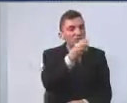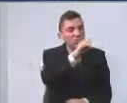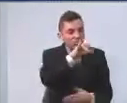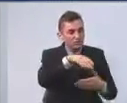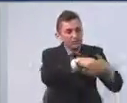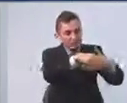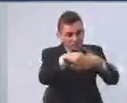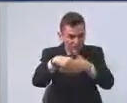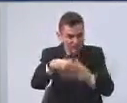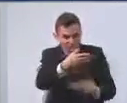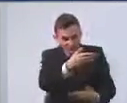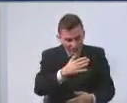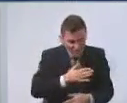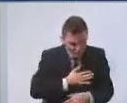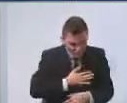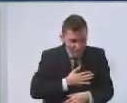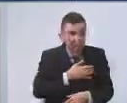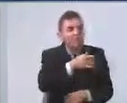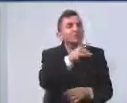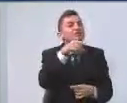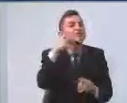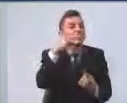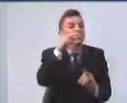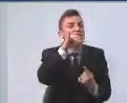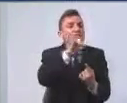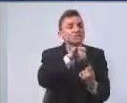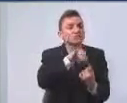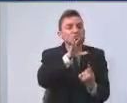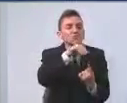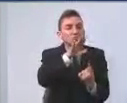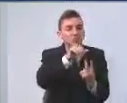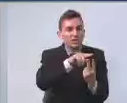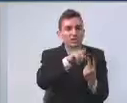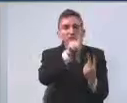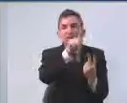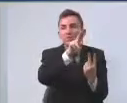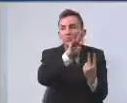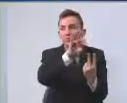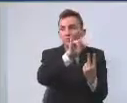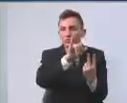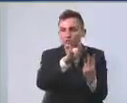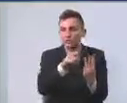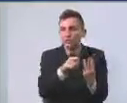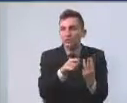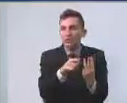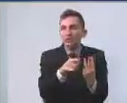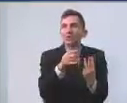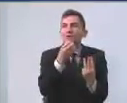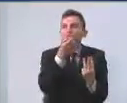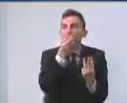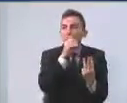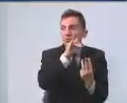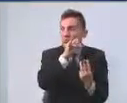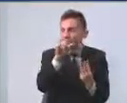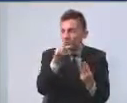Ronaldo Santos, Índio de Cumbica e Gute. Bom dia, assessores,